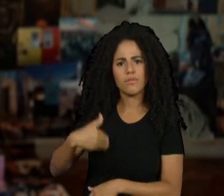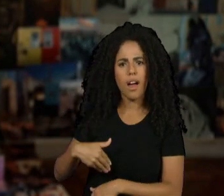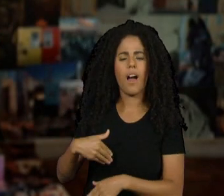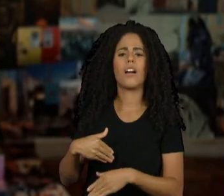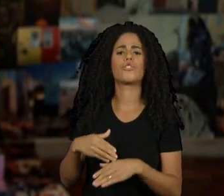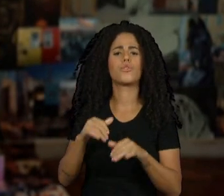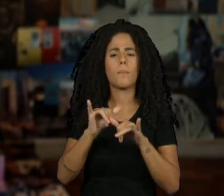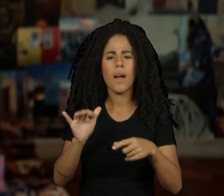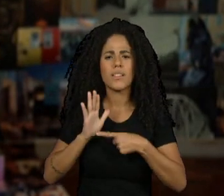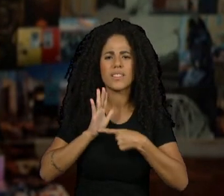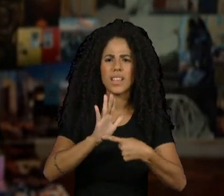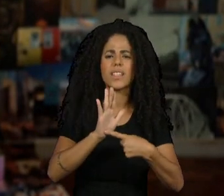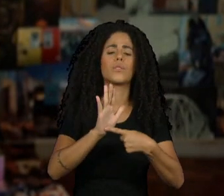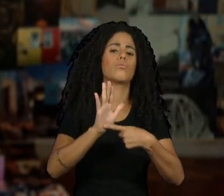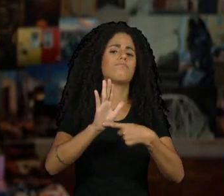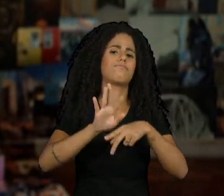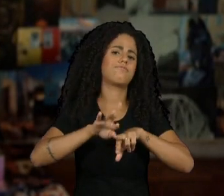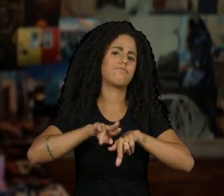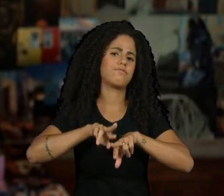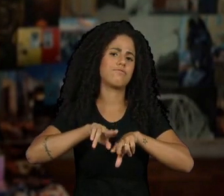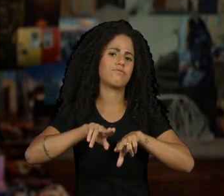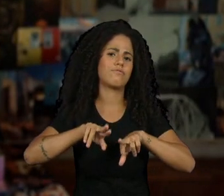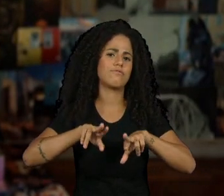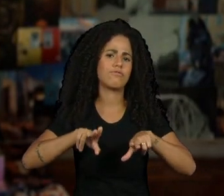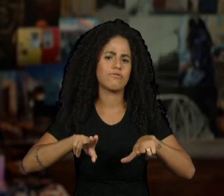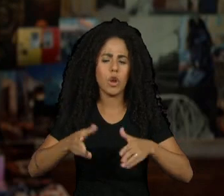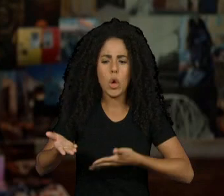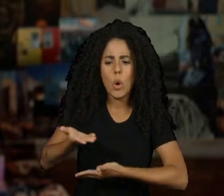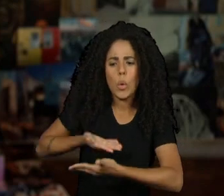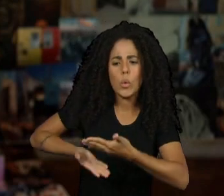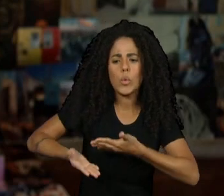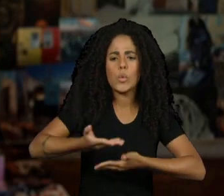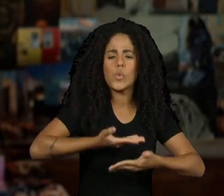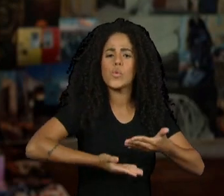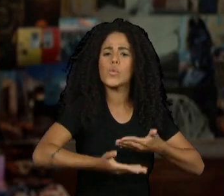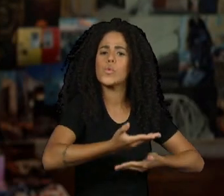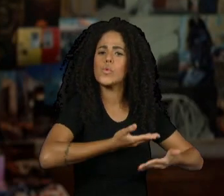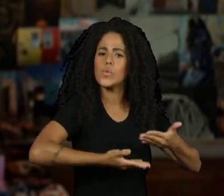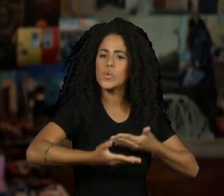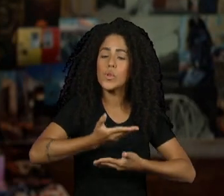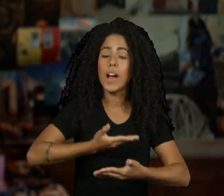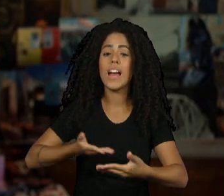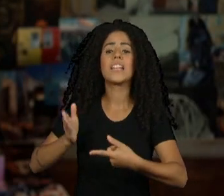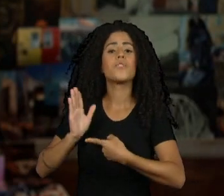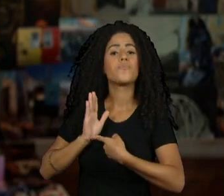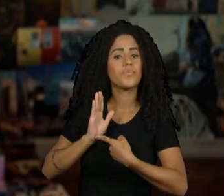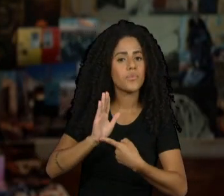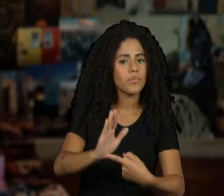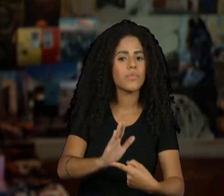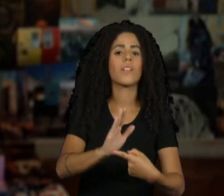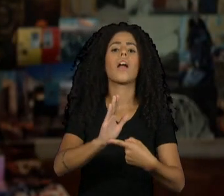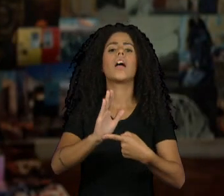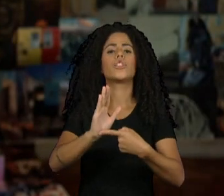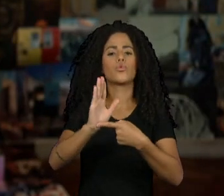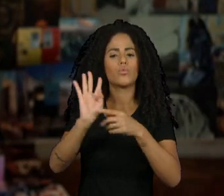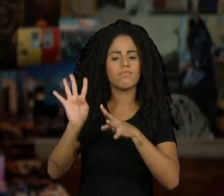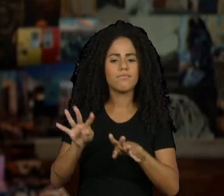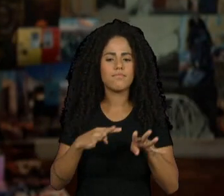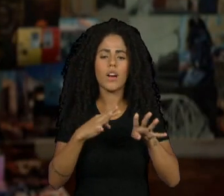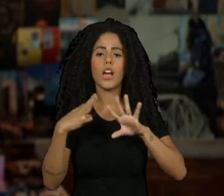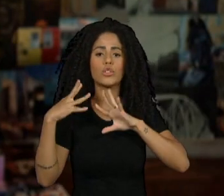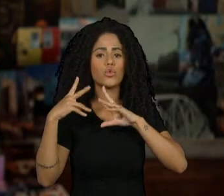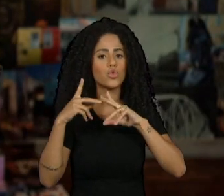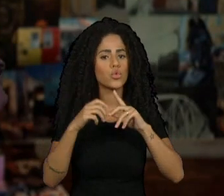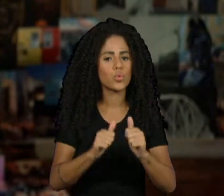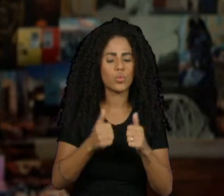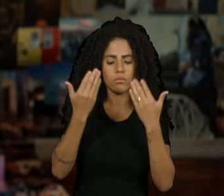manifestações também de afeto, manifestações também de atração na sua